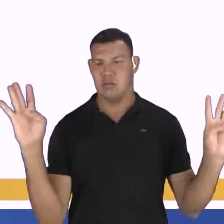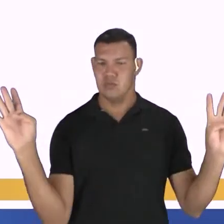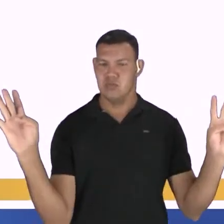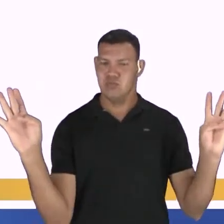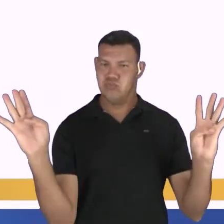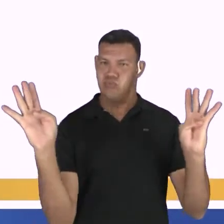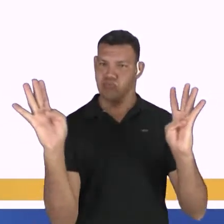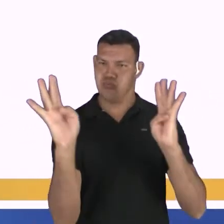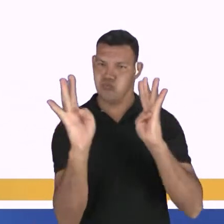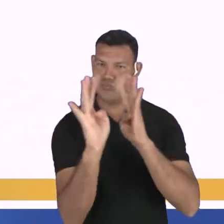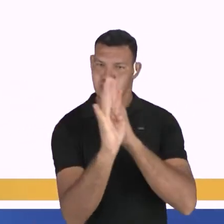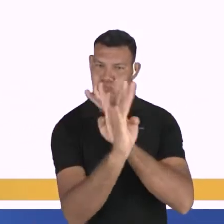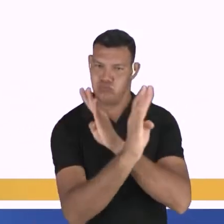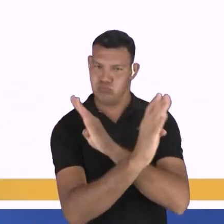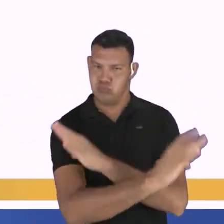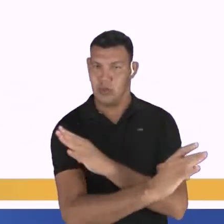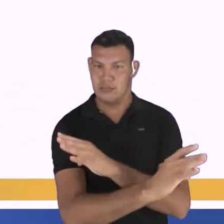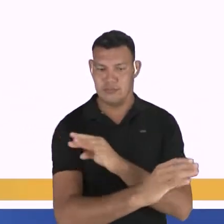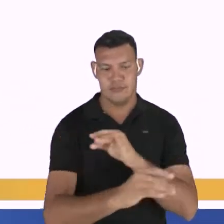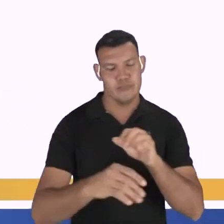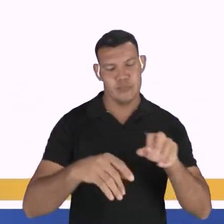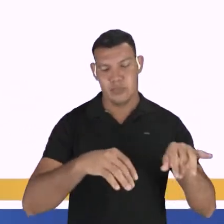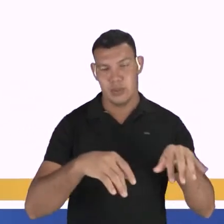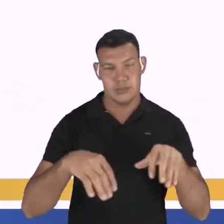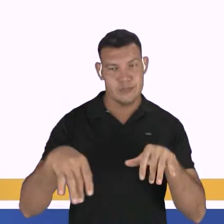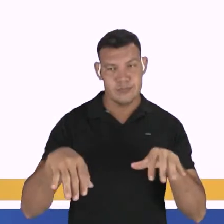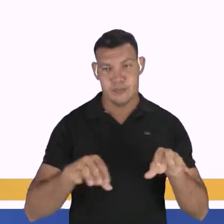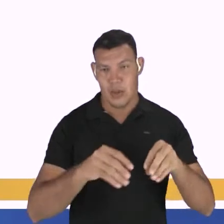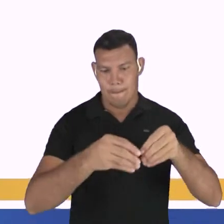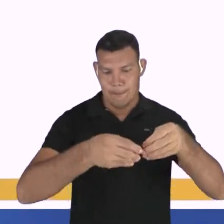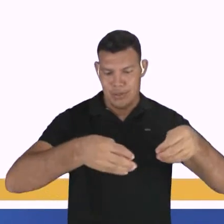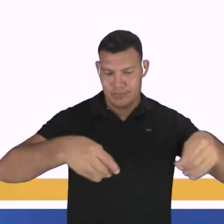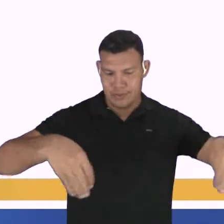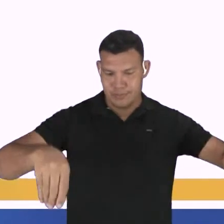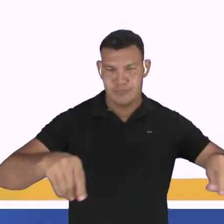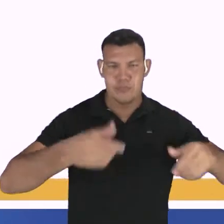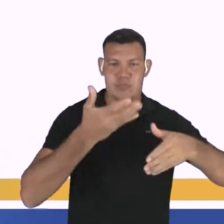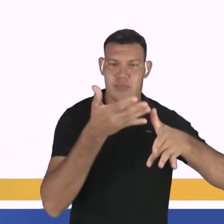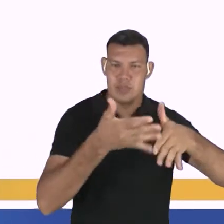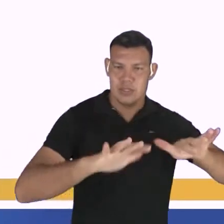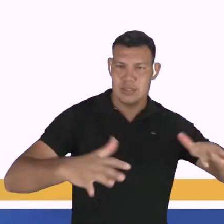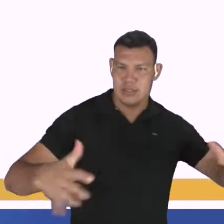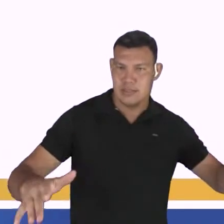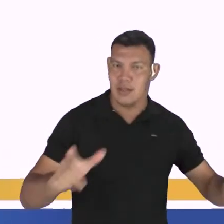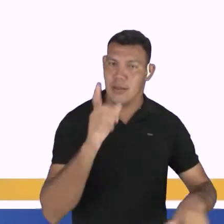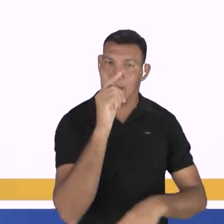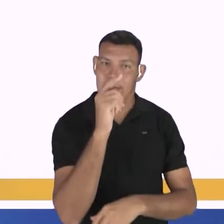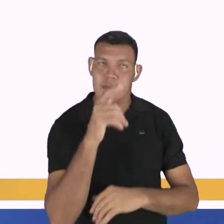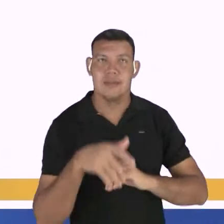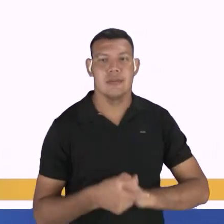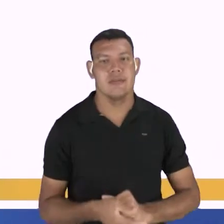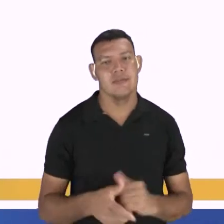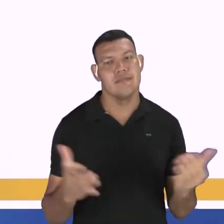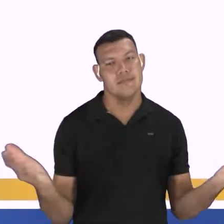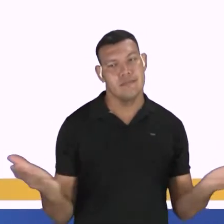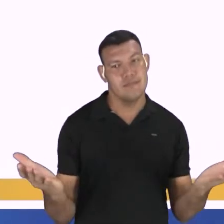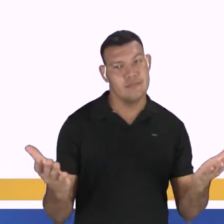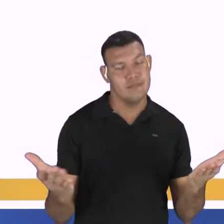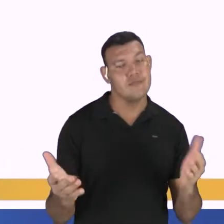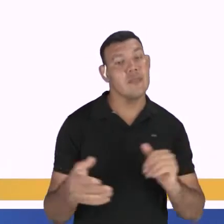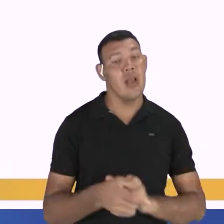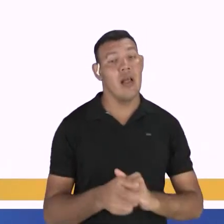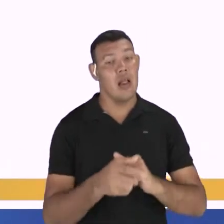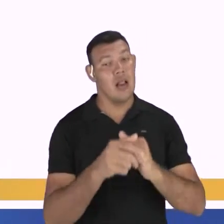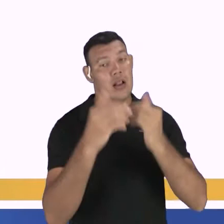correto dizer haviam pessoas. Ok? E, falado sobre essas regras de